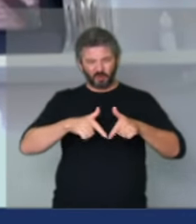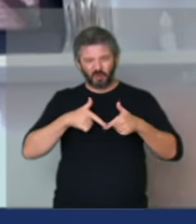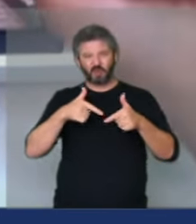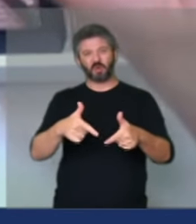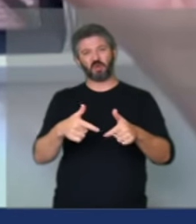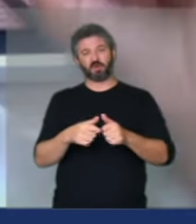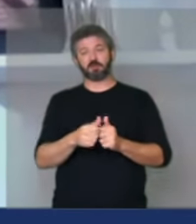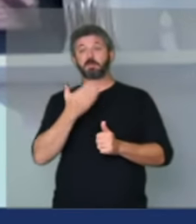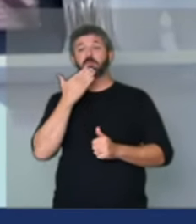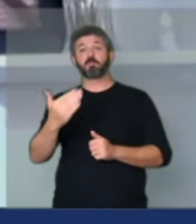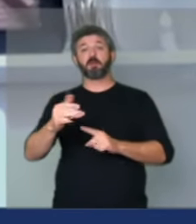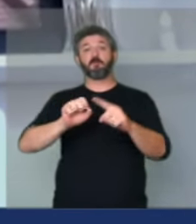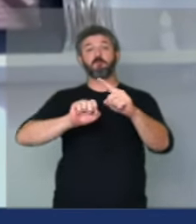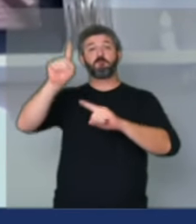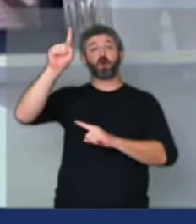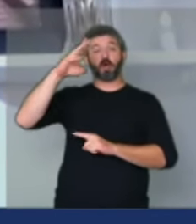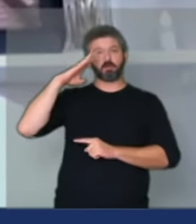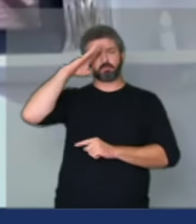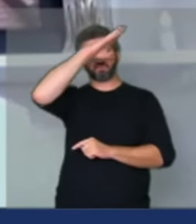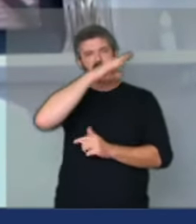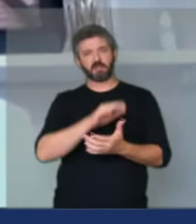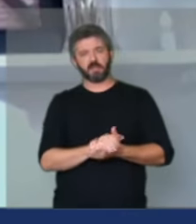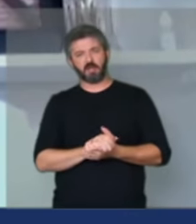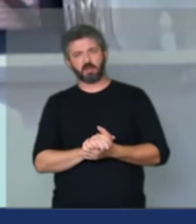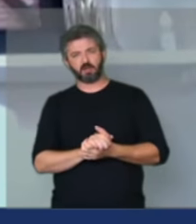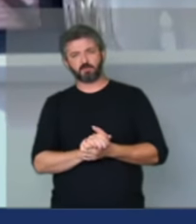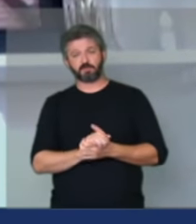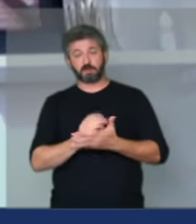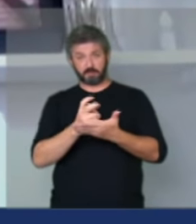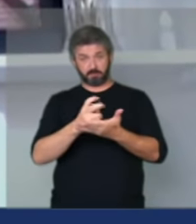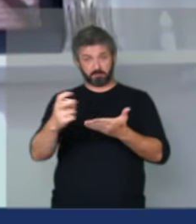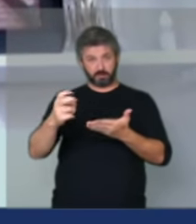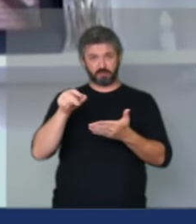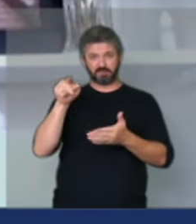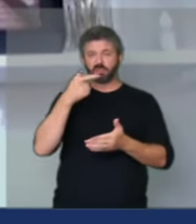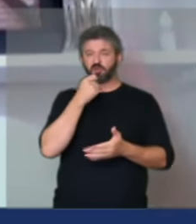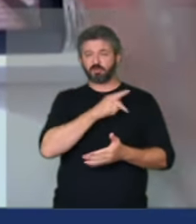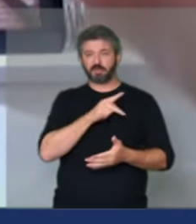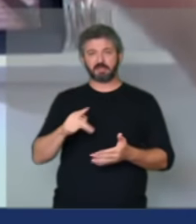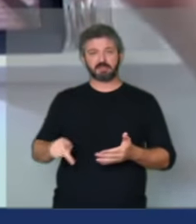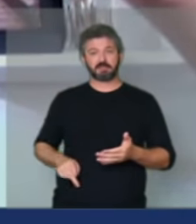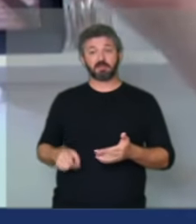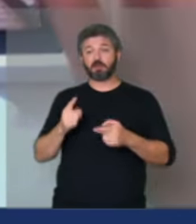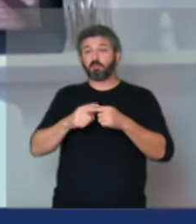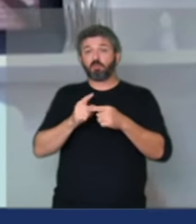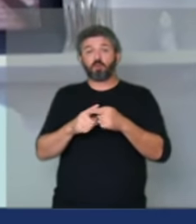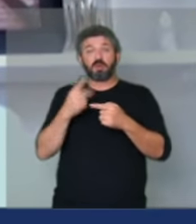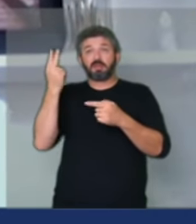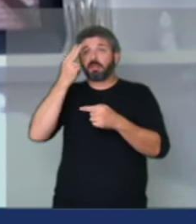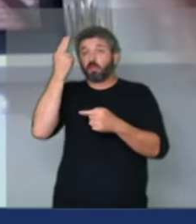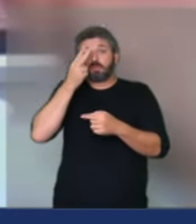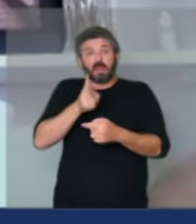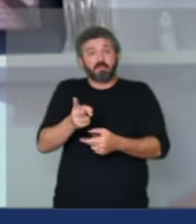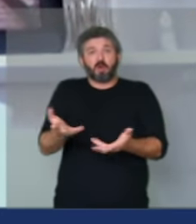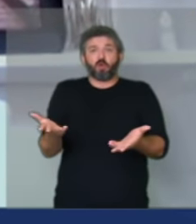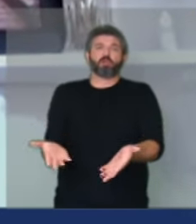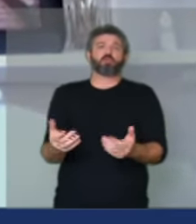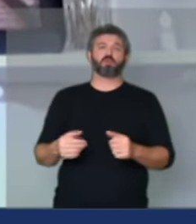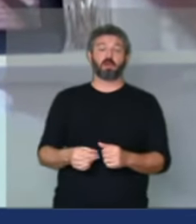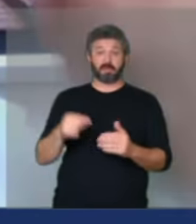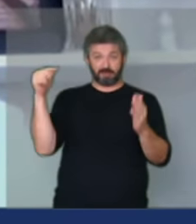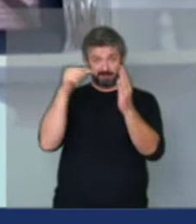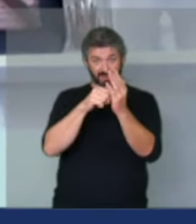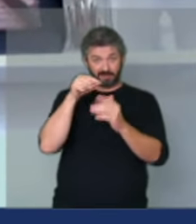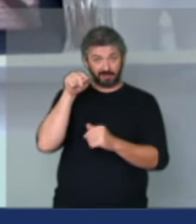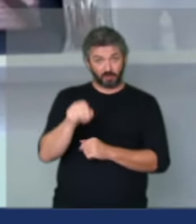pedindo fora Bolsonaro o impeachment desse presidente porque é insustentável e essa denúncia